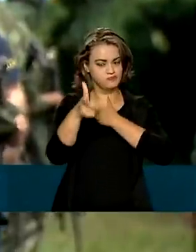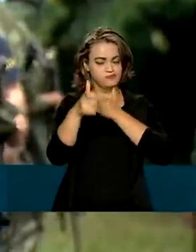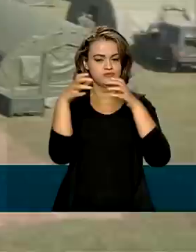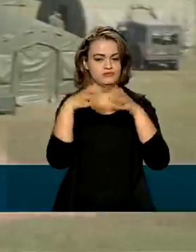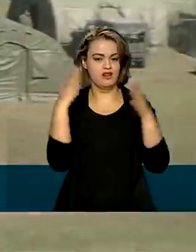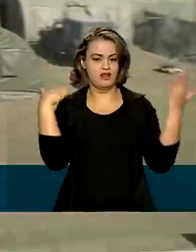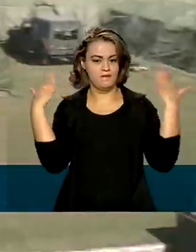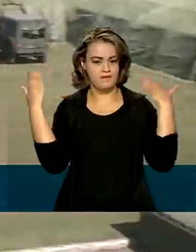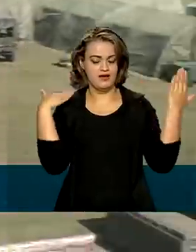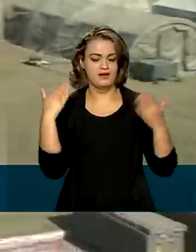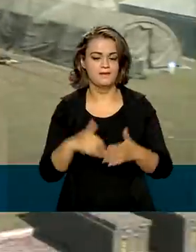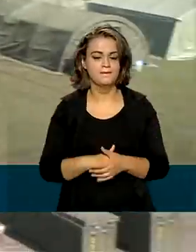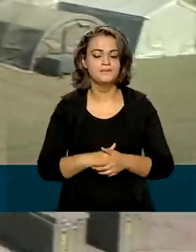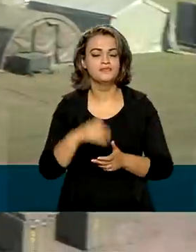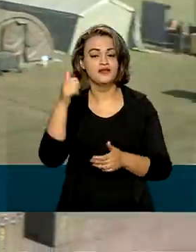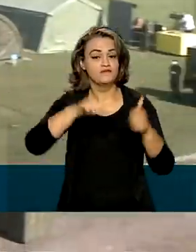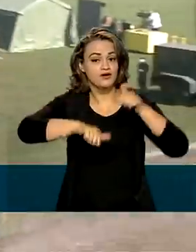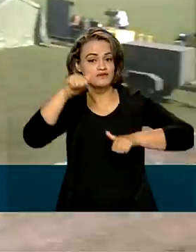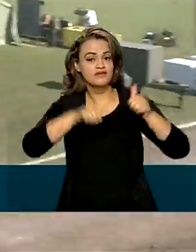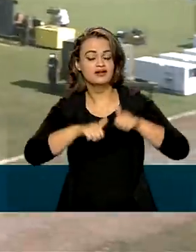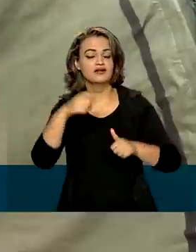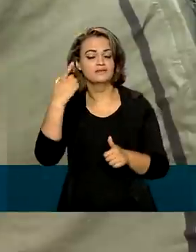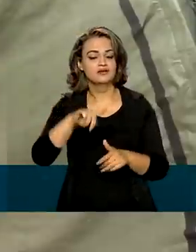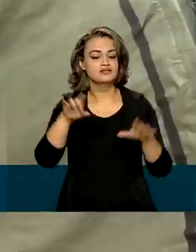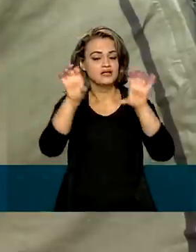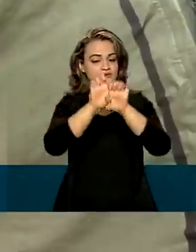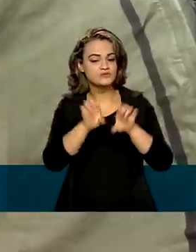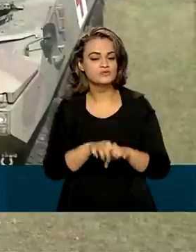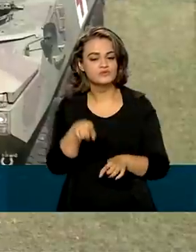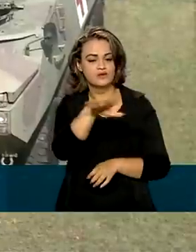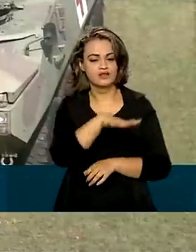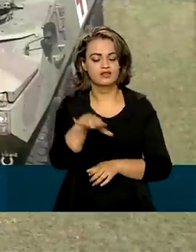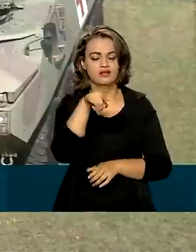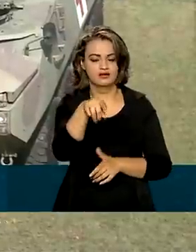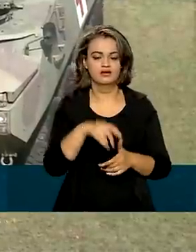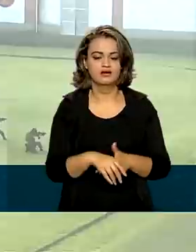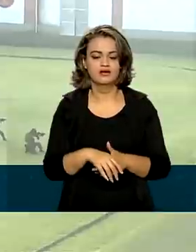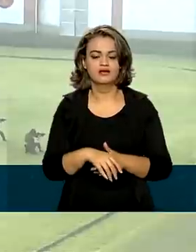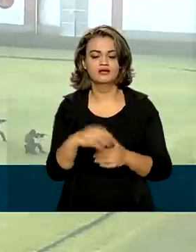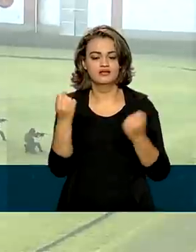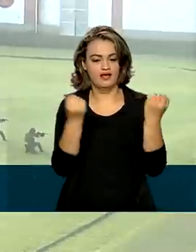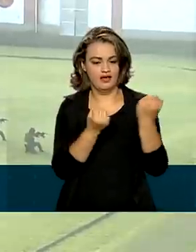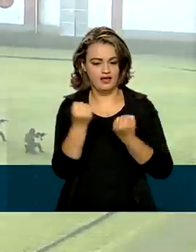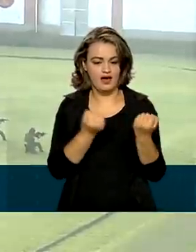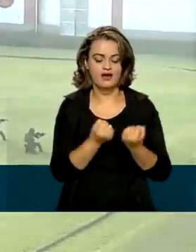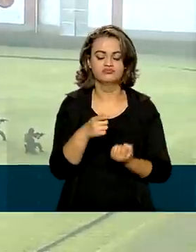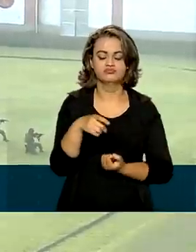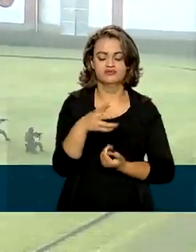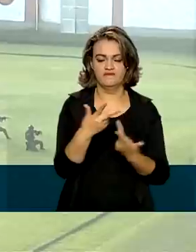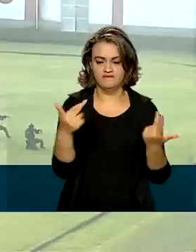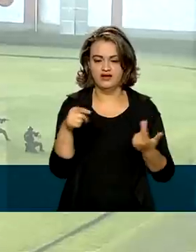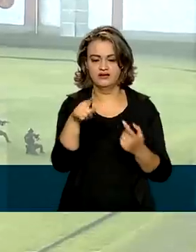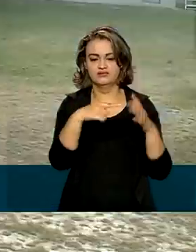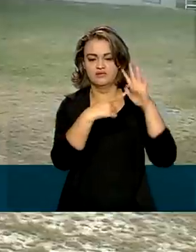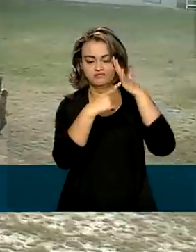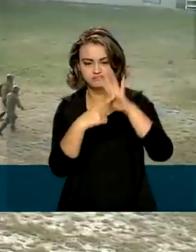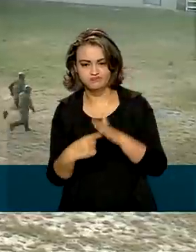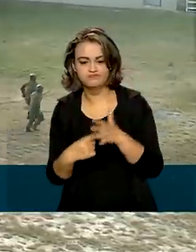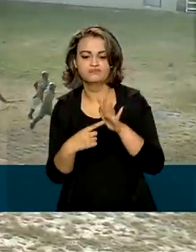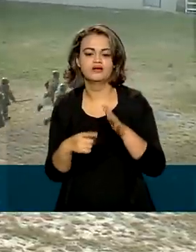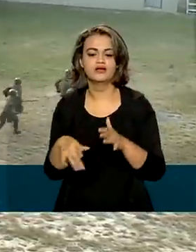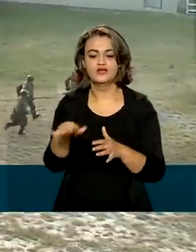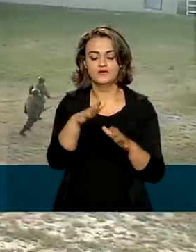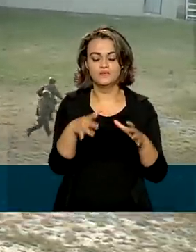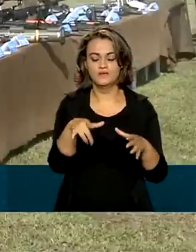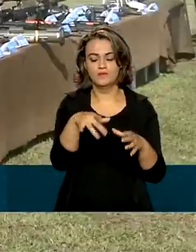da Marinha. Foi avaliada também toda a estrutura da tropa, que tem veículos anfíbios, blindados, reboques e